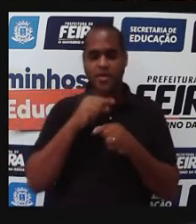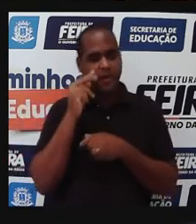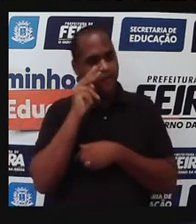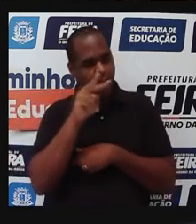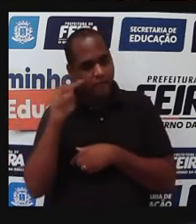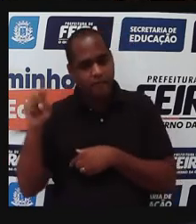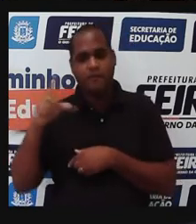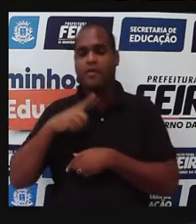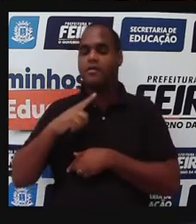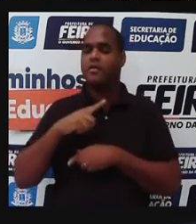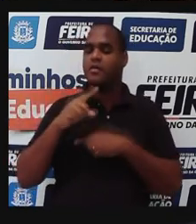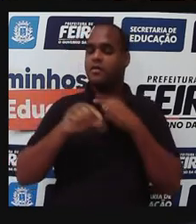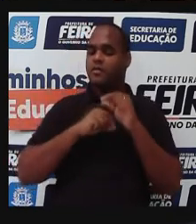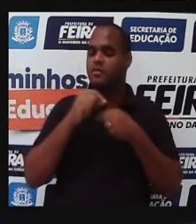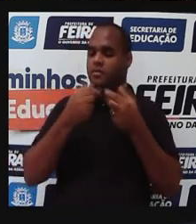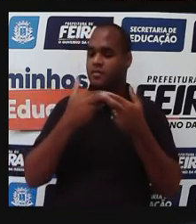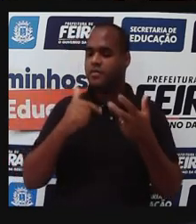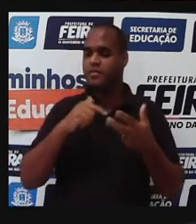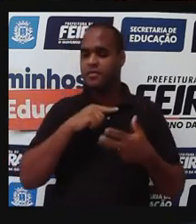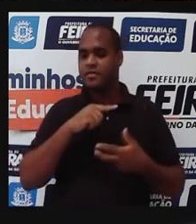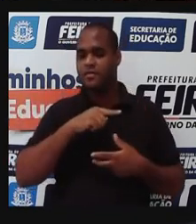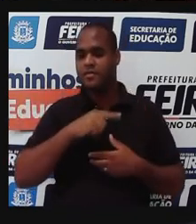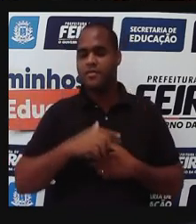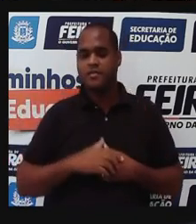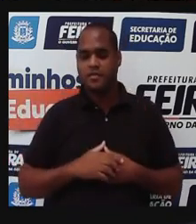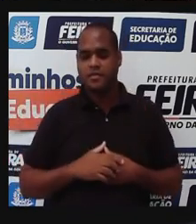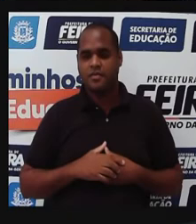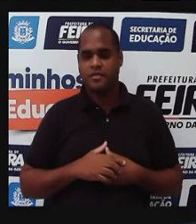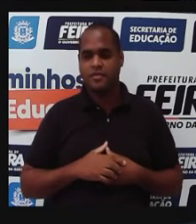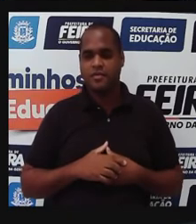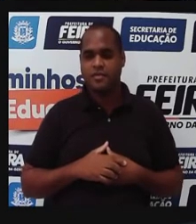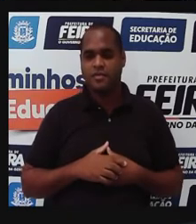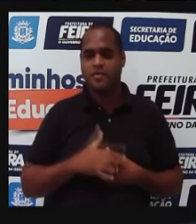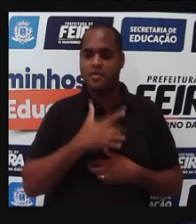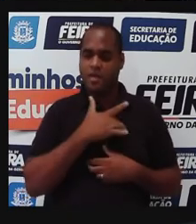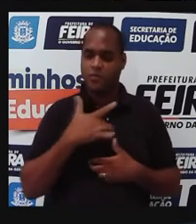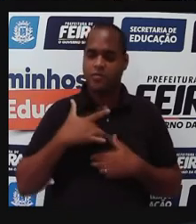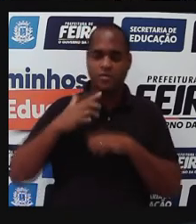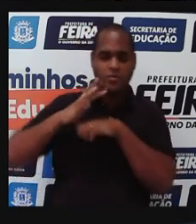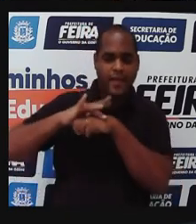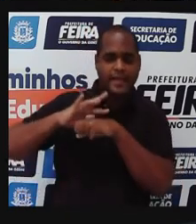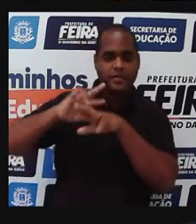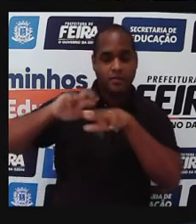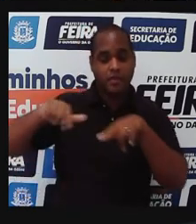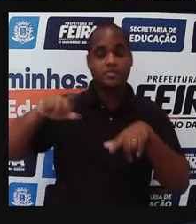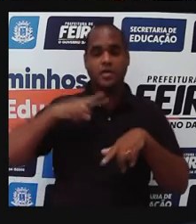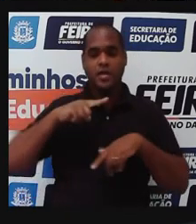e esse entendimento que a gente precisa ter sobre a saúde, sobre as doenças, tá?